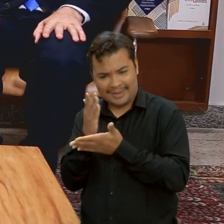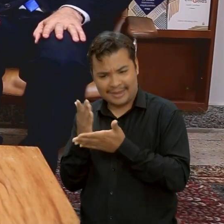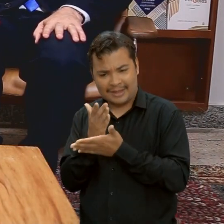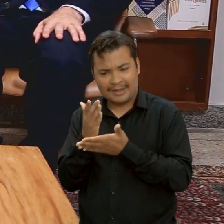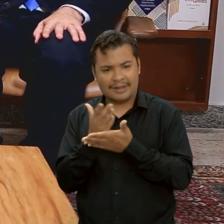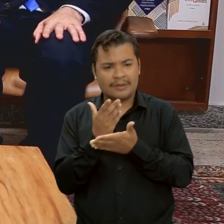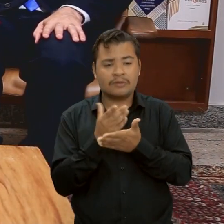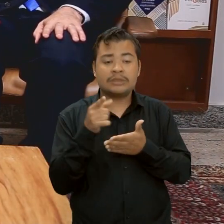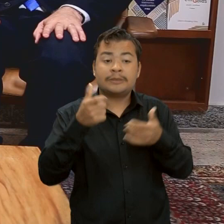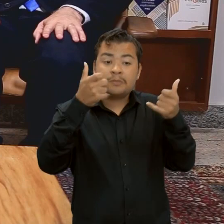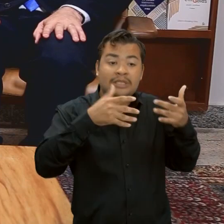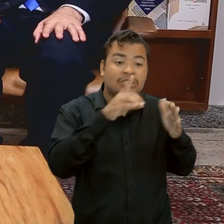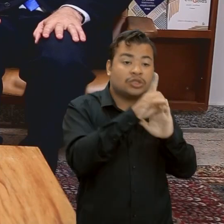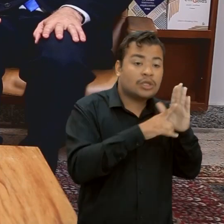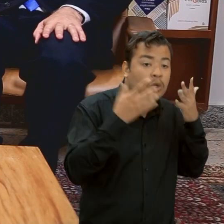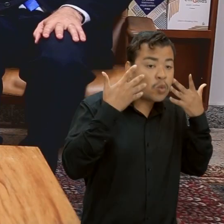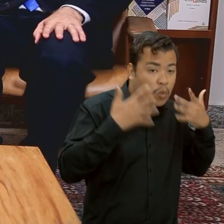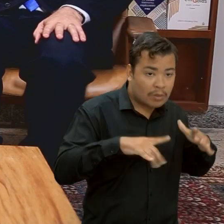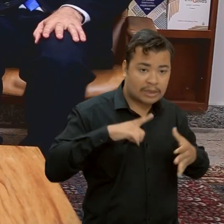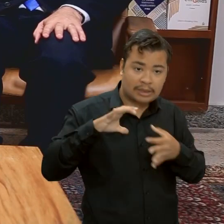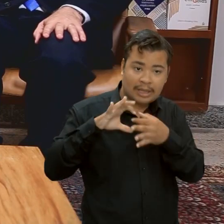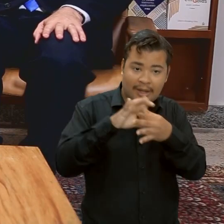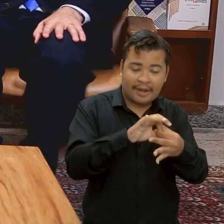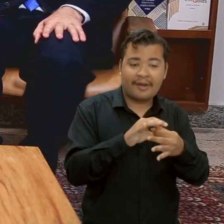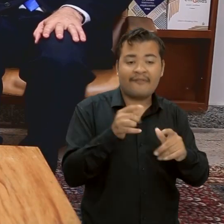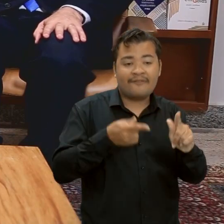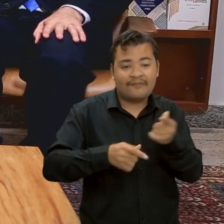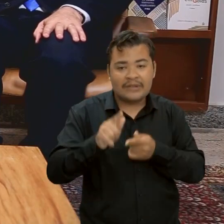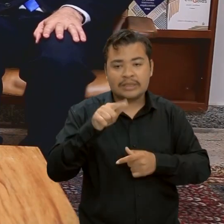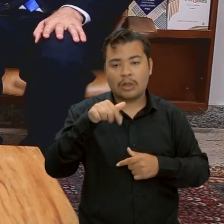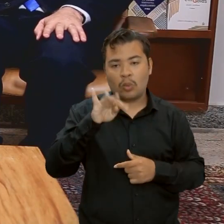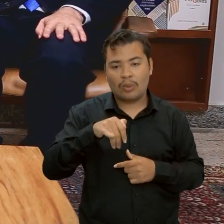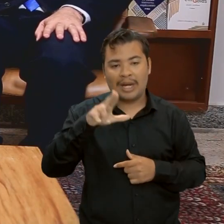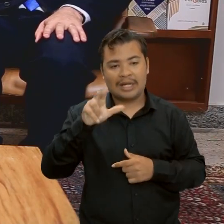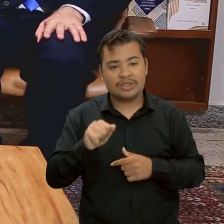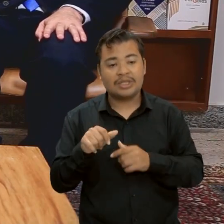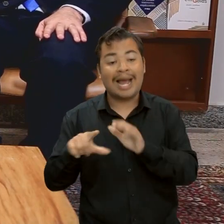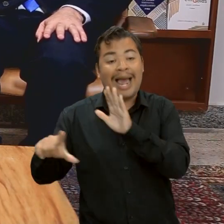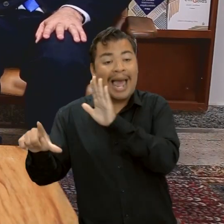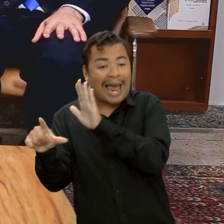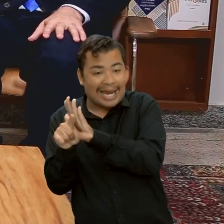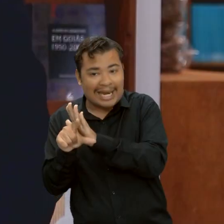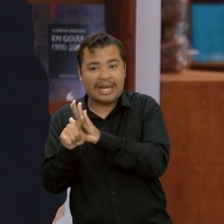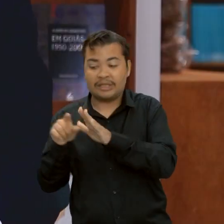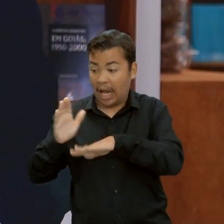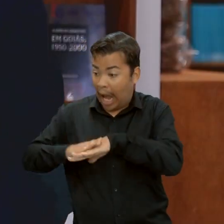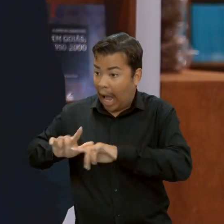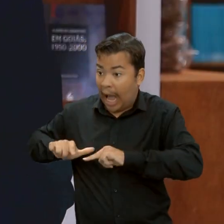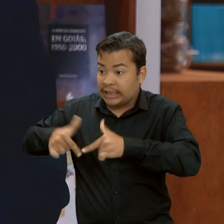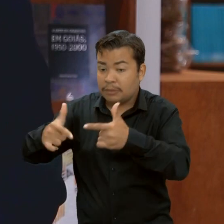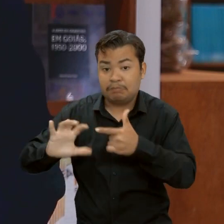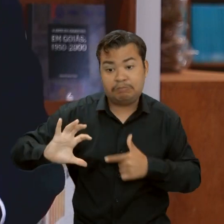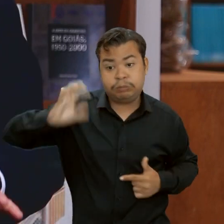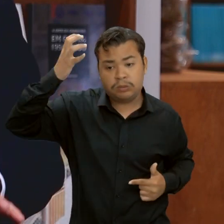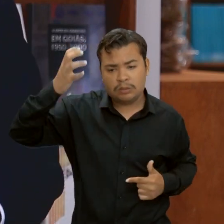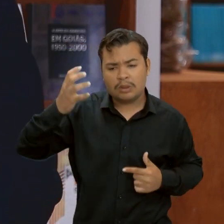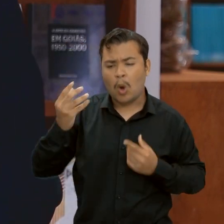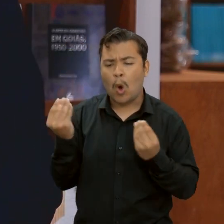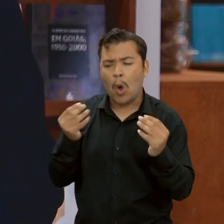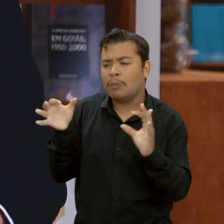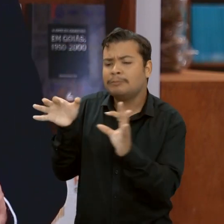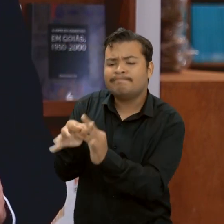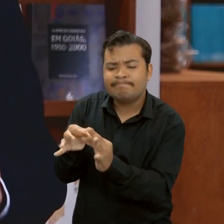com a física quântica, lei de Newton de ação e reação. Qual que é a relação entre eles? Muito bem. Isaac